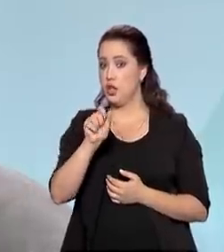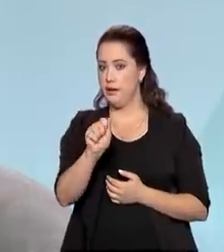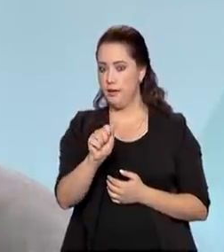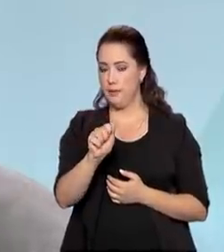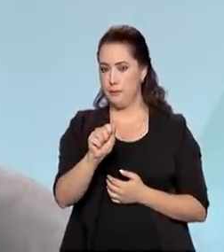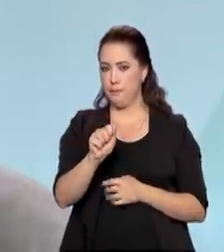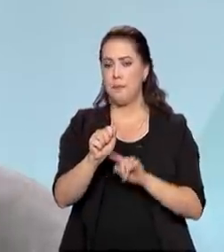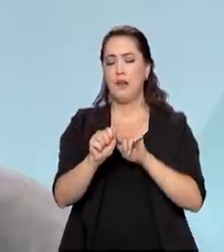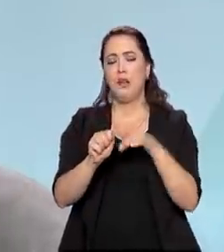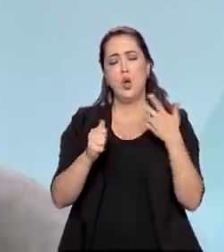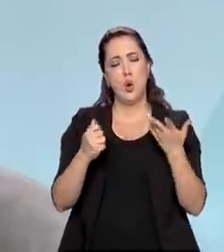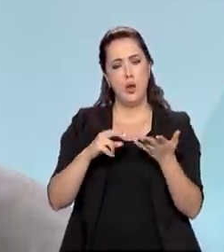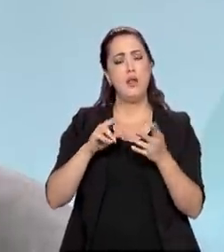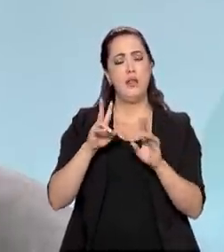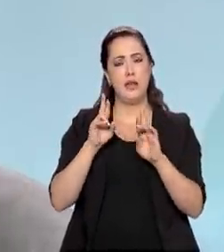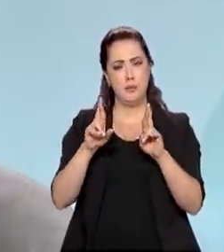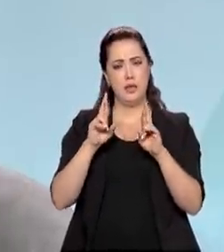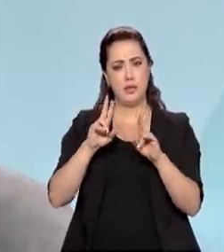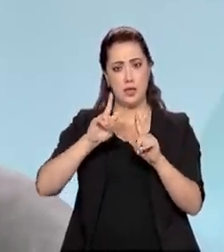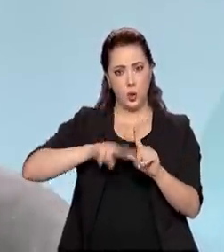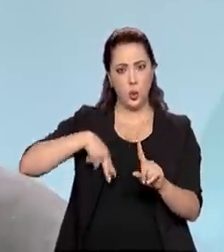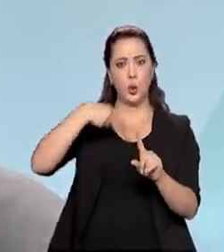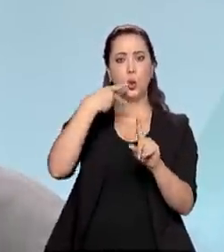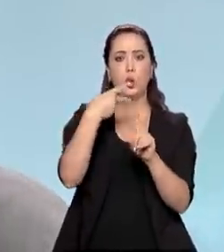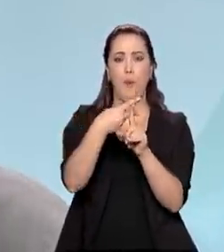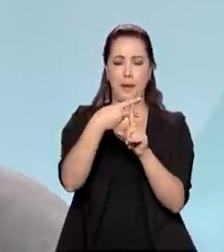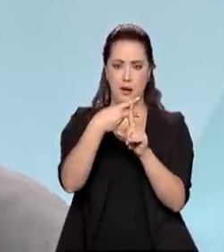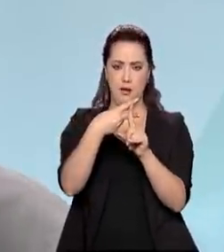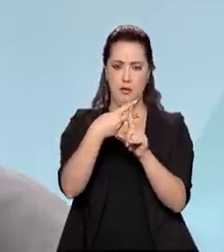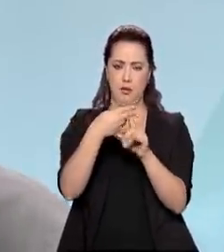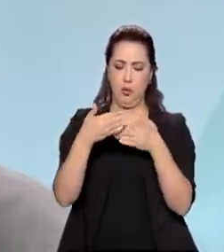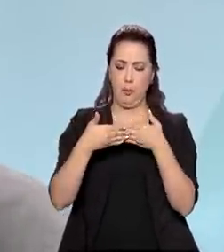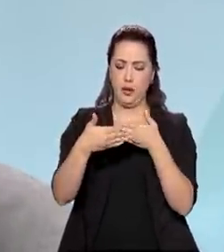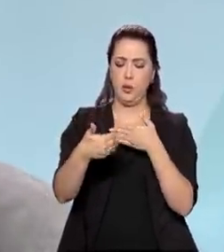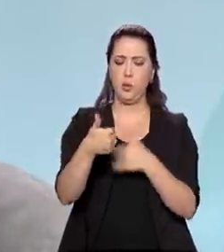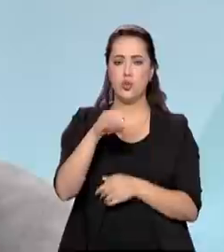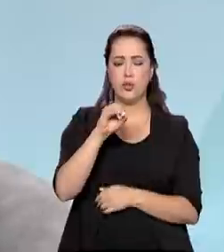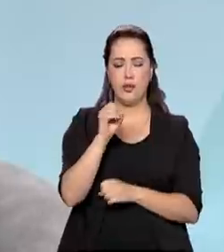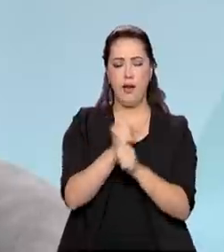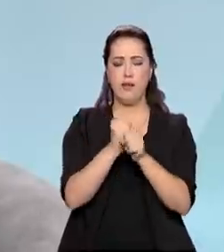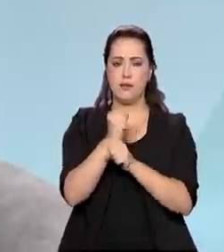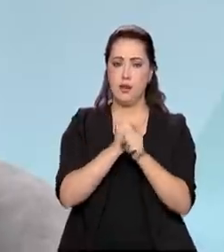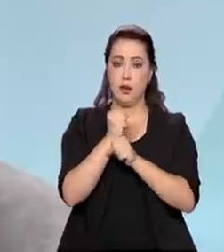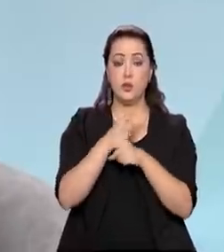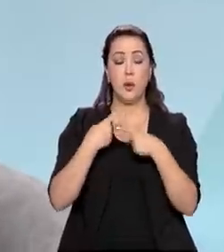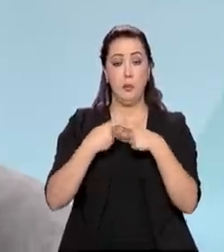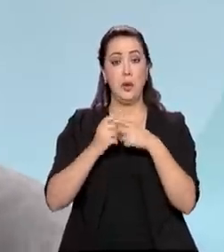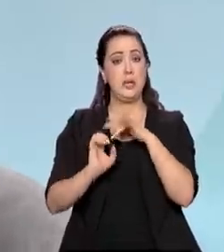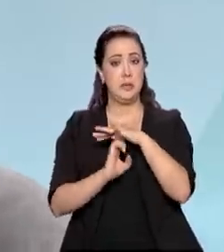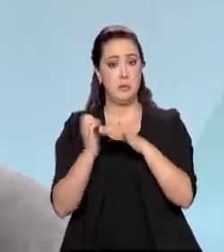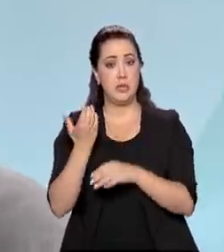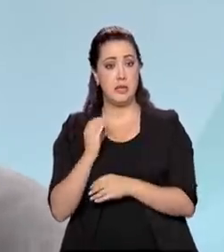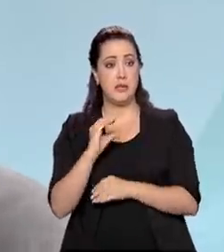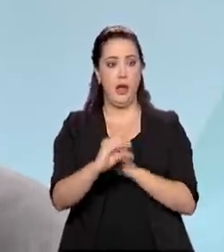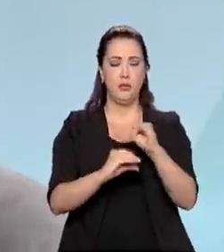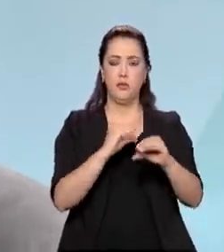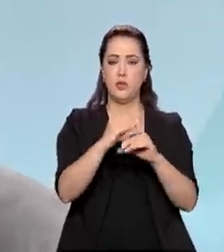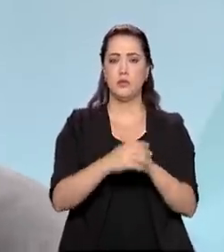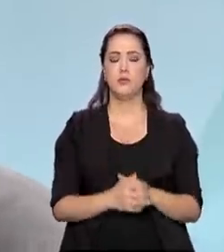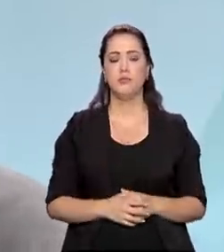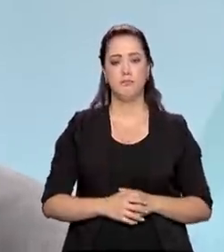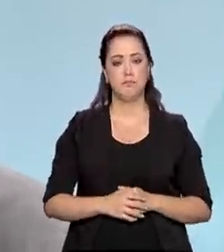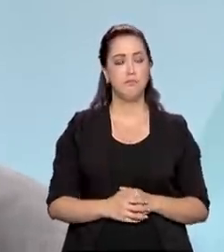dobrar essa capacidade nos próximos 10 anos, tamanho e interesse dos investidores. Principalmente no